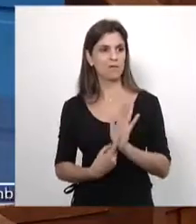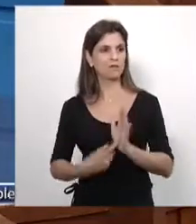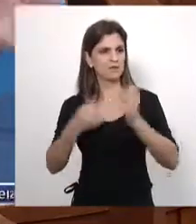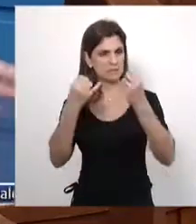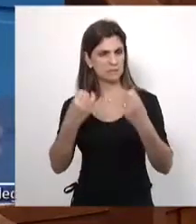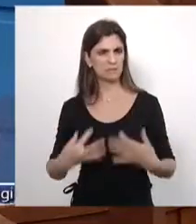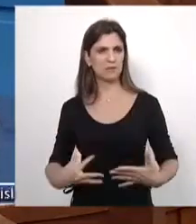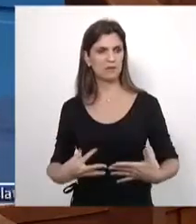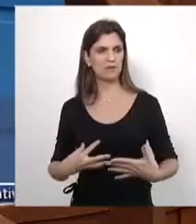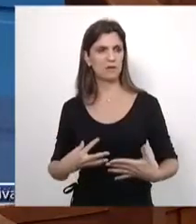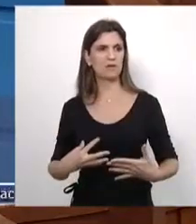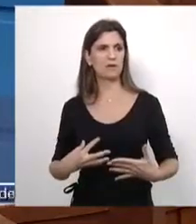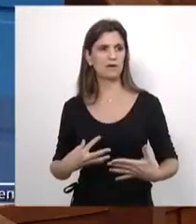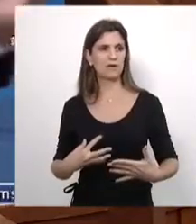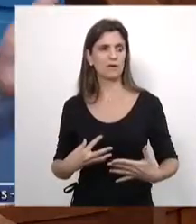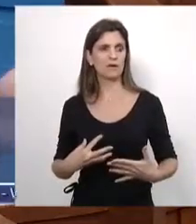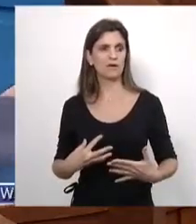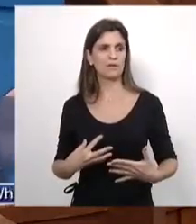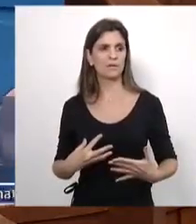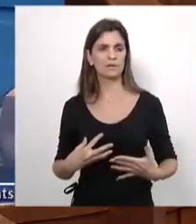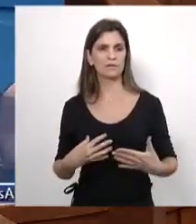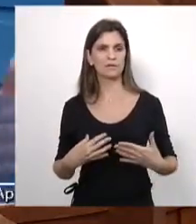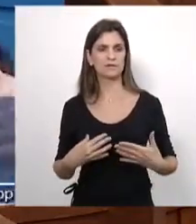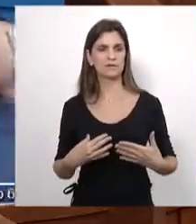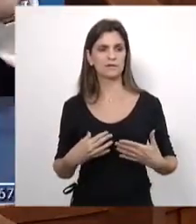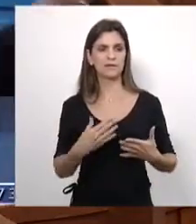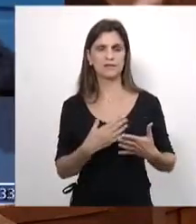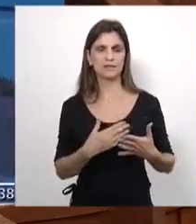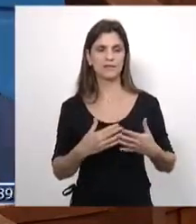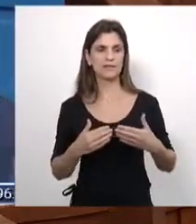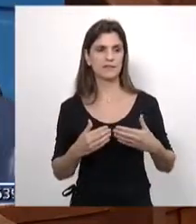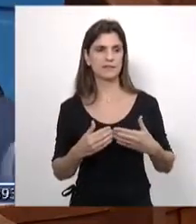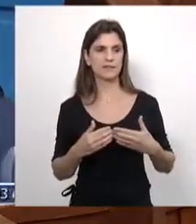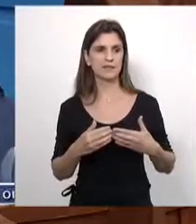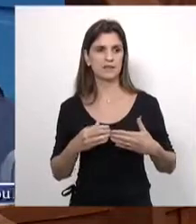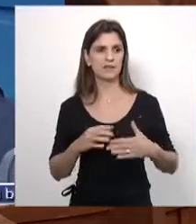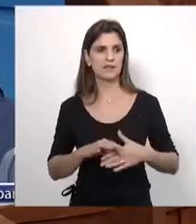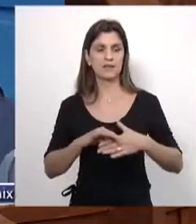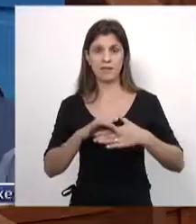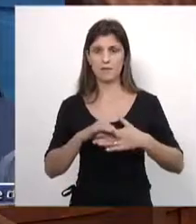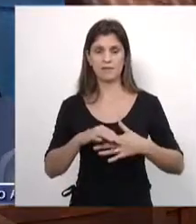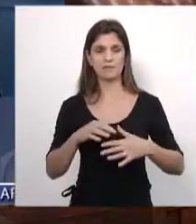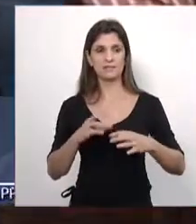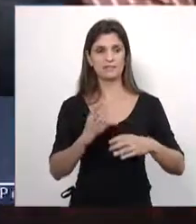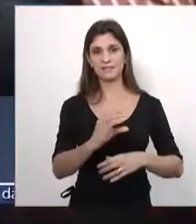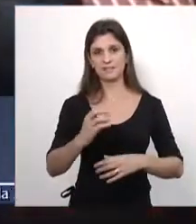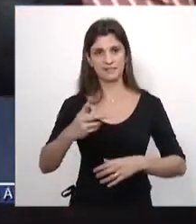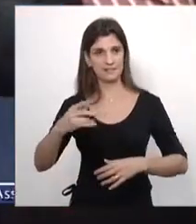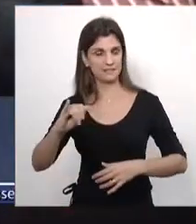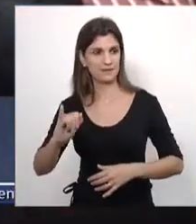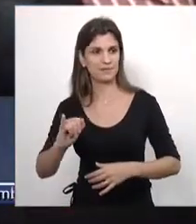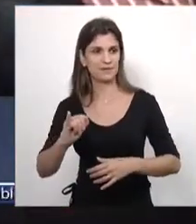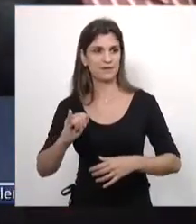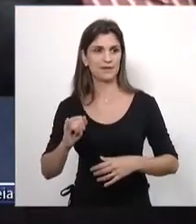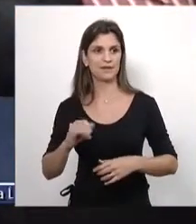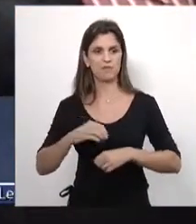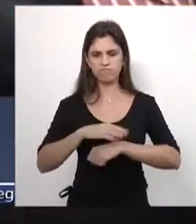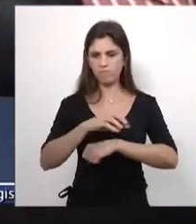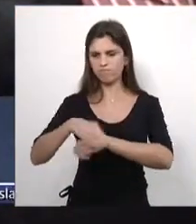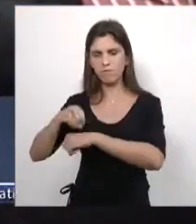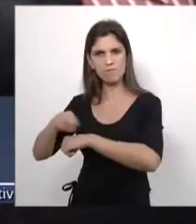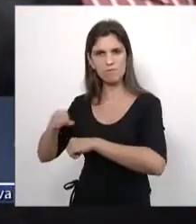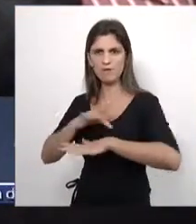ele preferiu a CPI e que está fomentando as redes sociais. Ou seja, na verdade, hoje ele